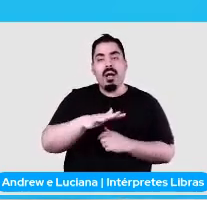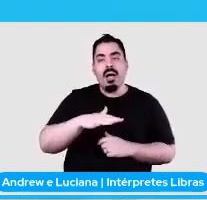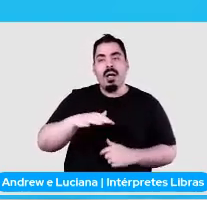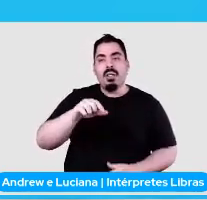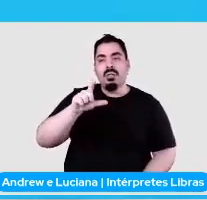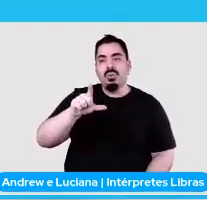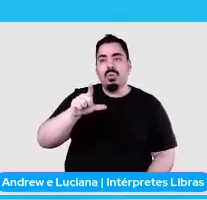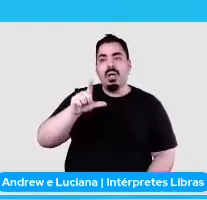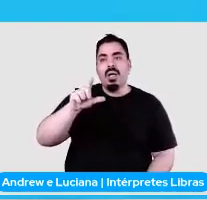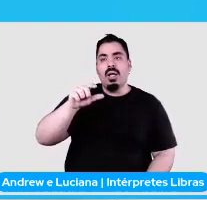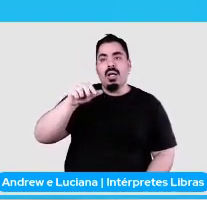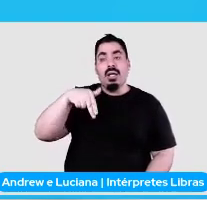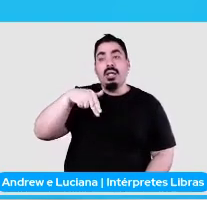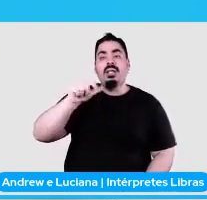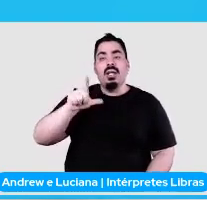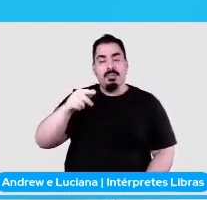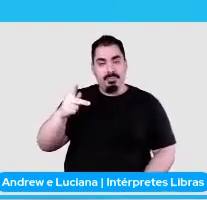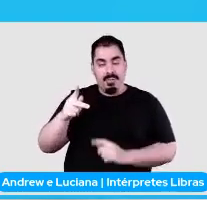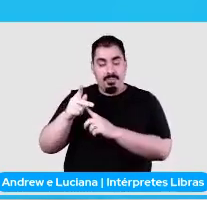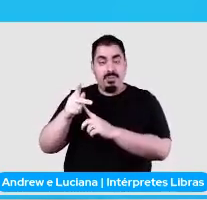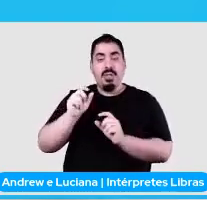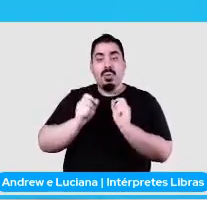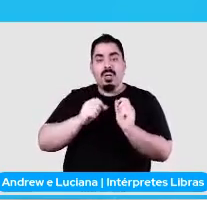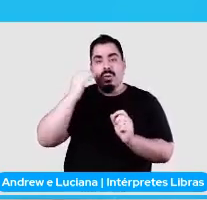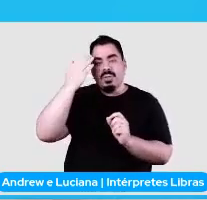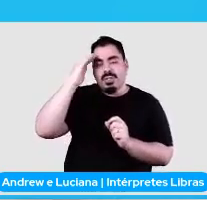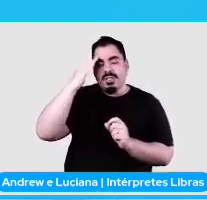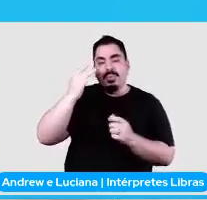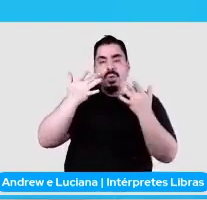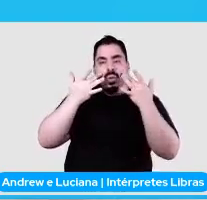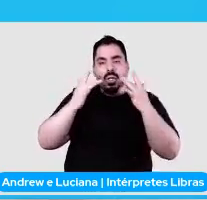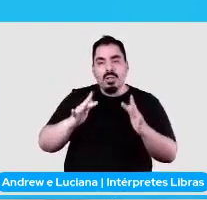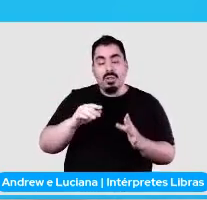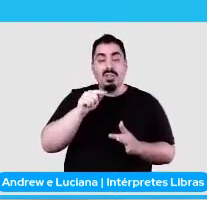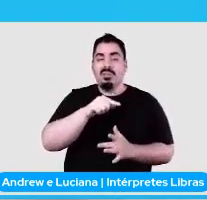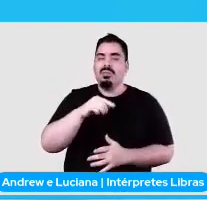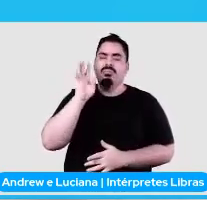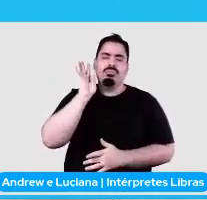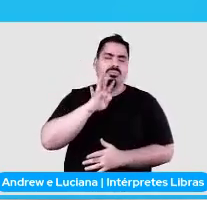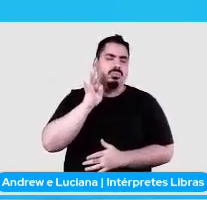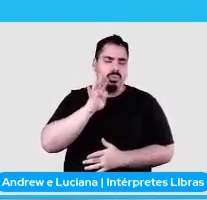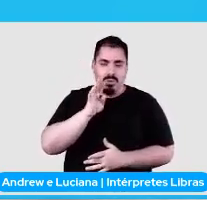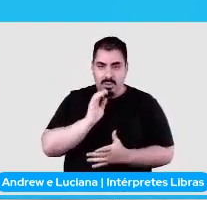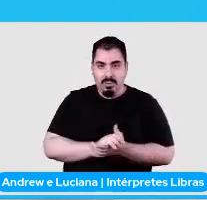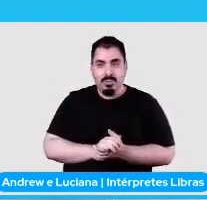da linguagem natural, né? Isso é bem legal. E voltando aqui nos slides aqui,